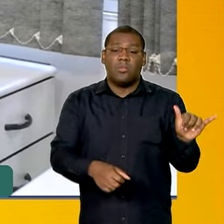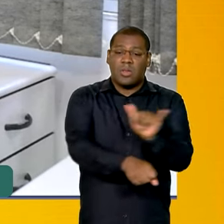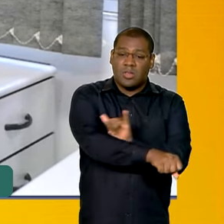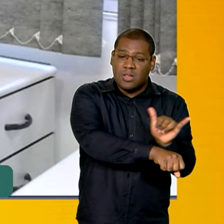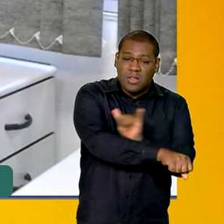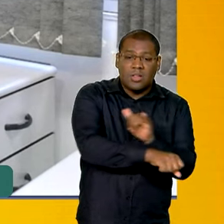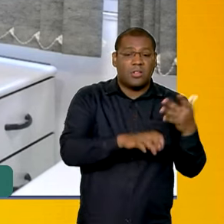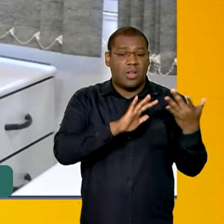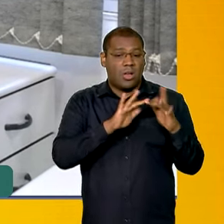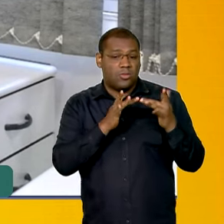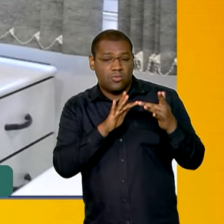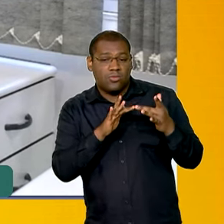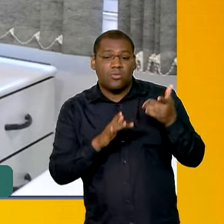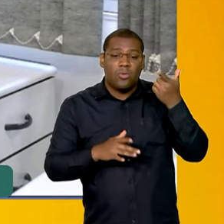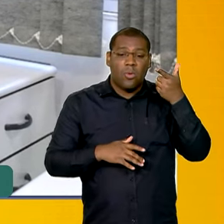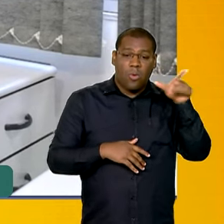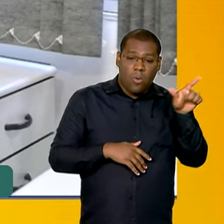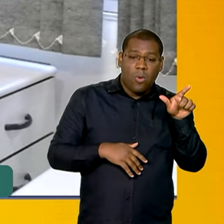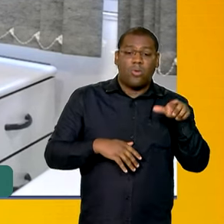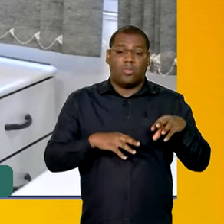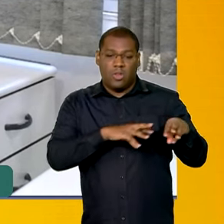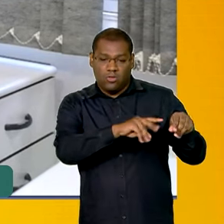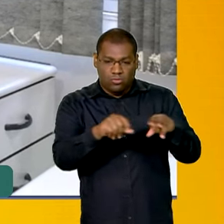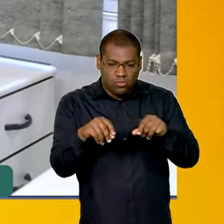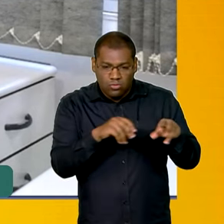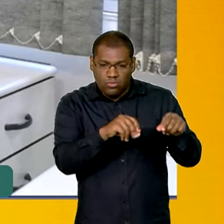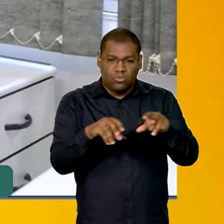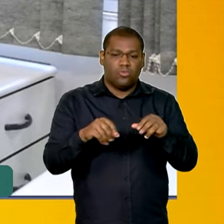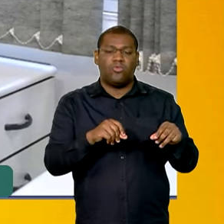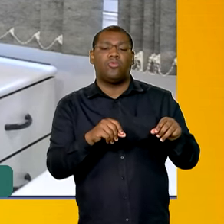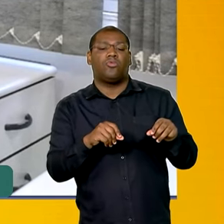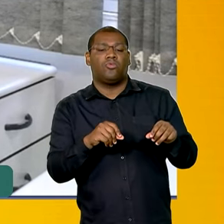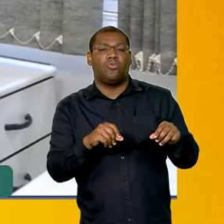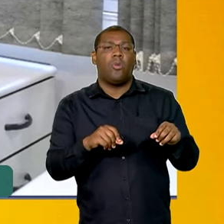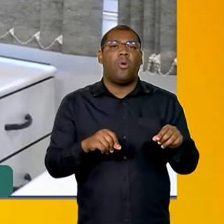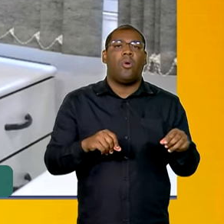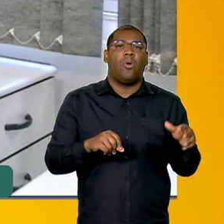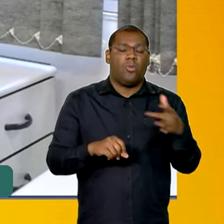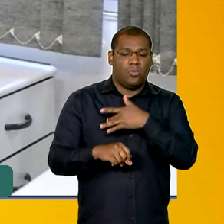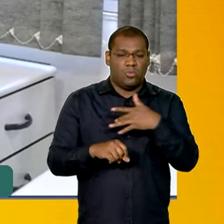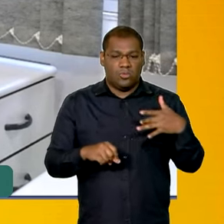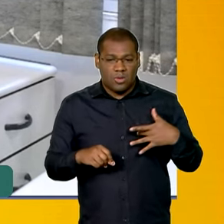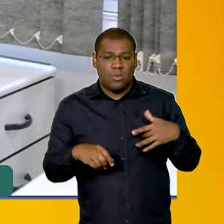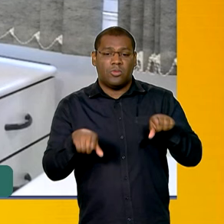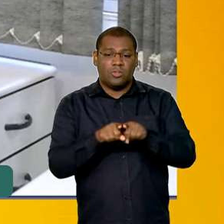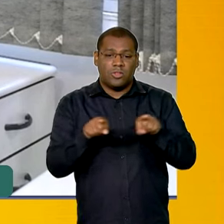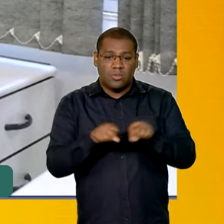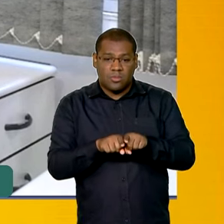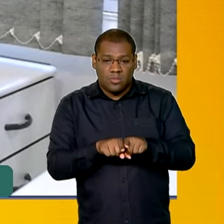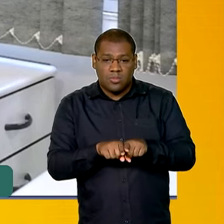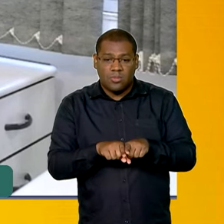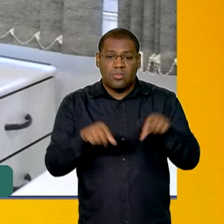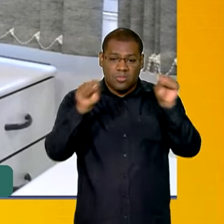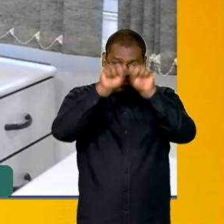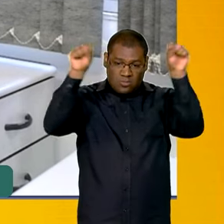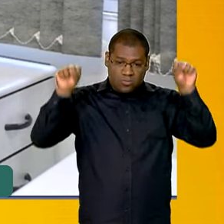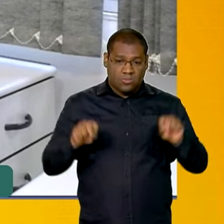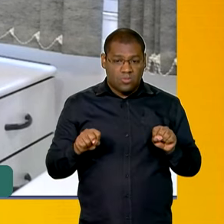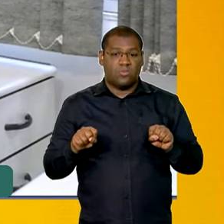ser tomadas, como o zonamento do solo, o replanejamento das cidades, redimensionamento de sistemas de drenagem, que não foram